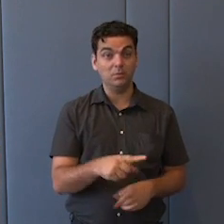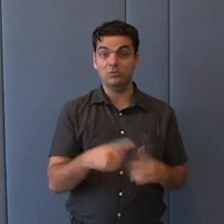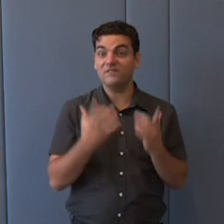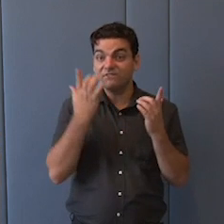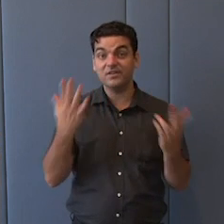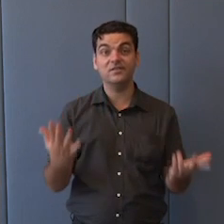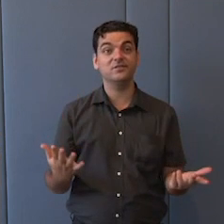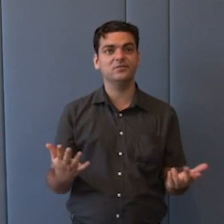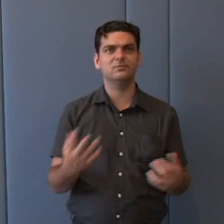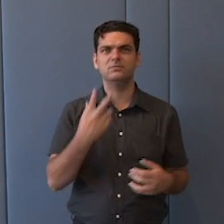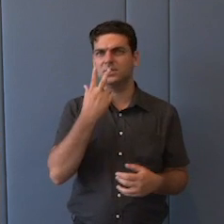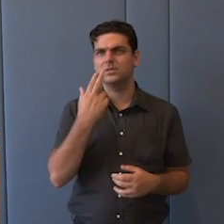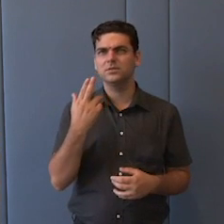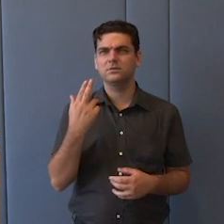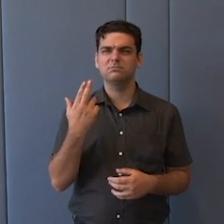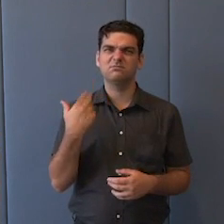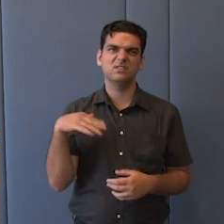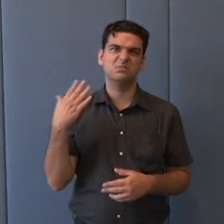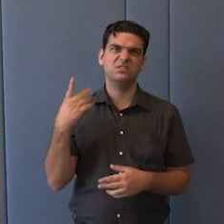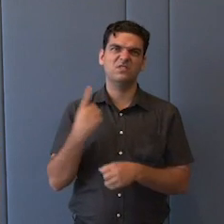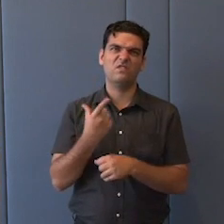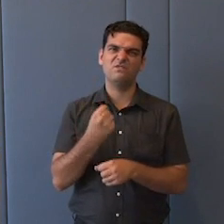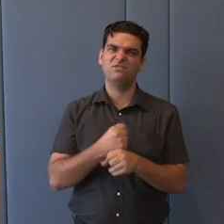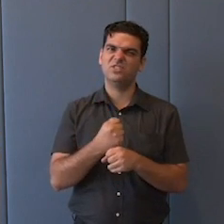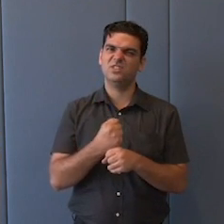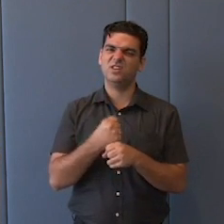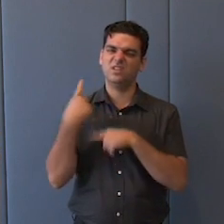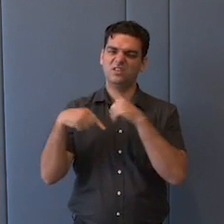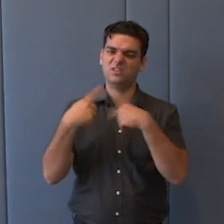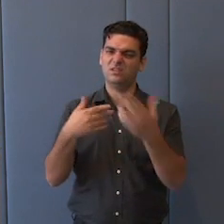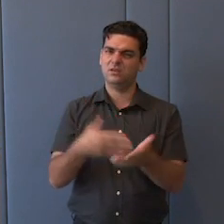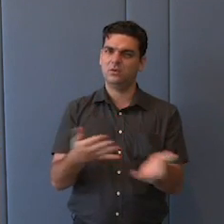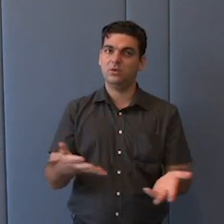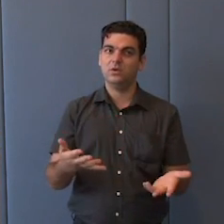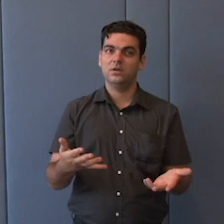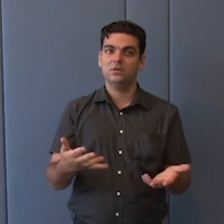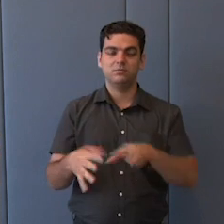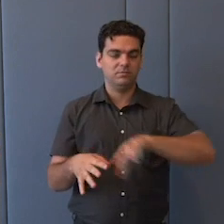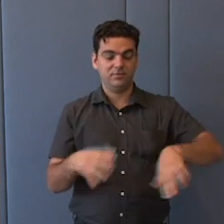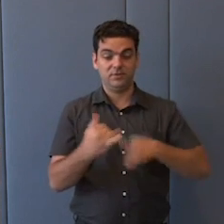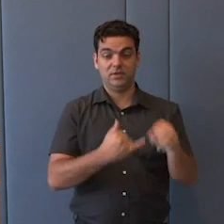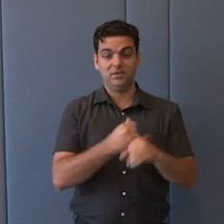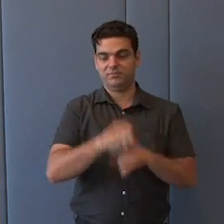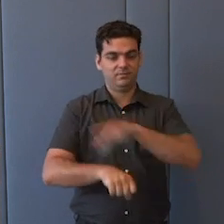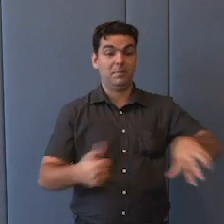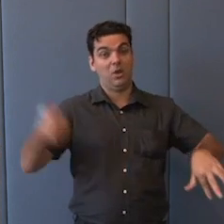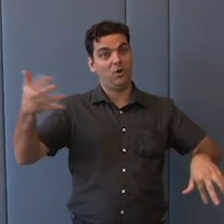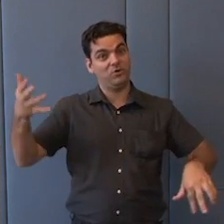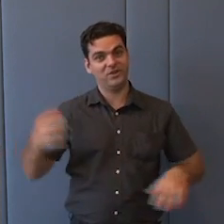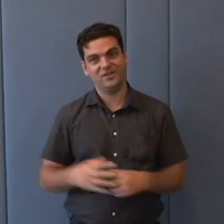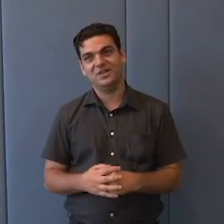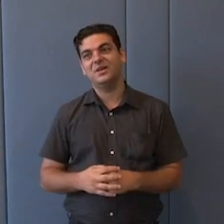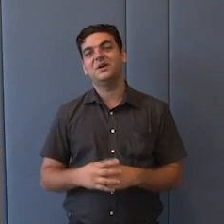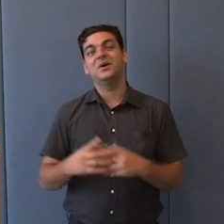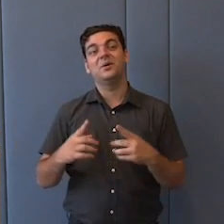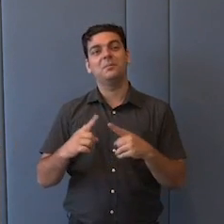Nesses últimos 20 anos, mais ou menos, depois que acabou a internet discada, quando começou... Enfim, desde o começo da